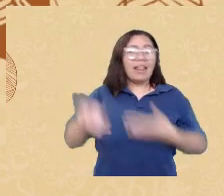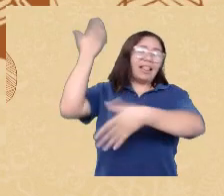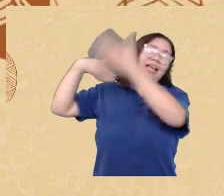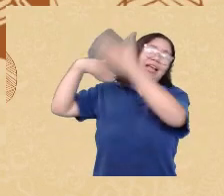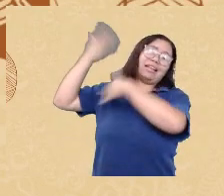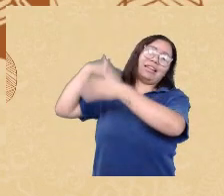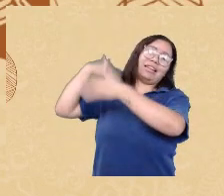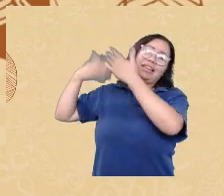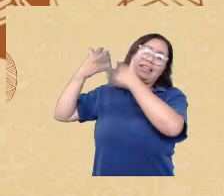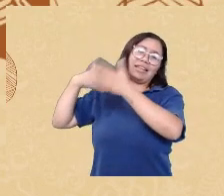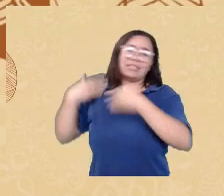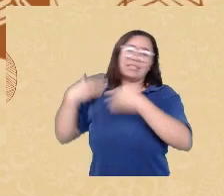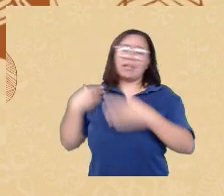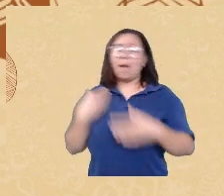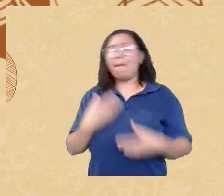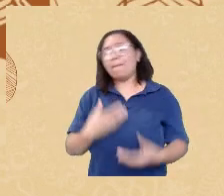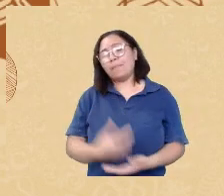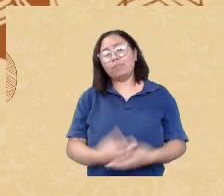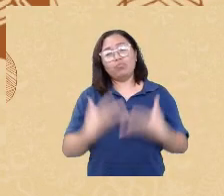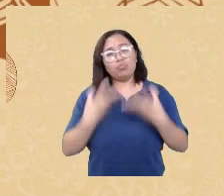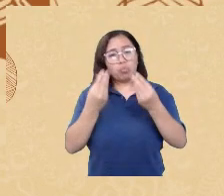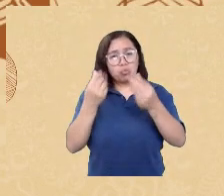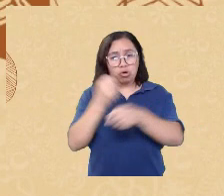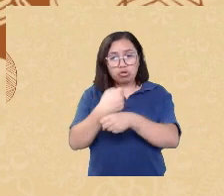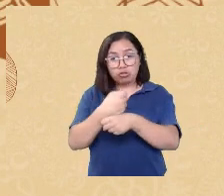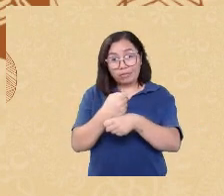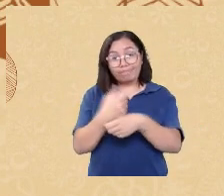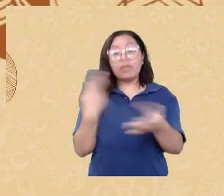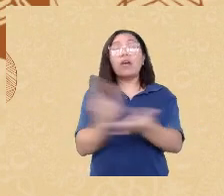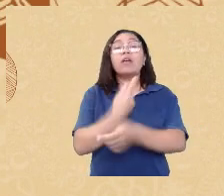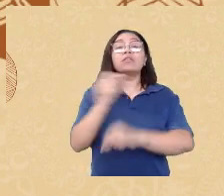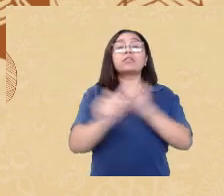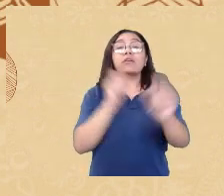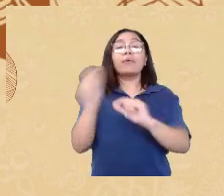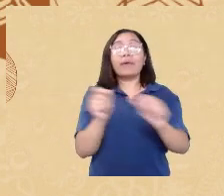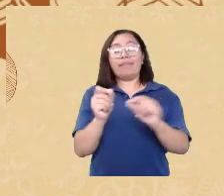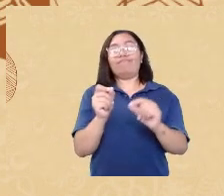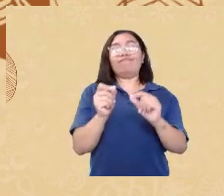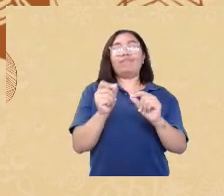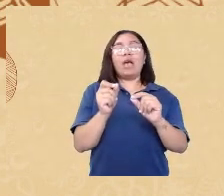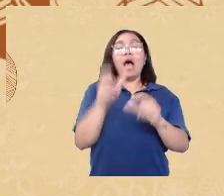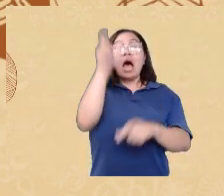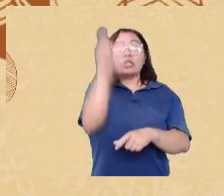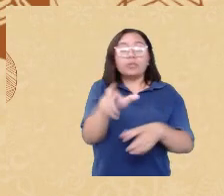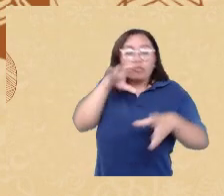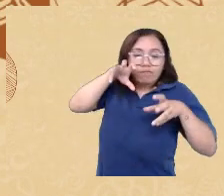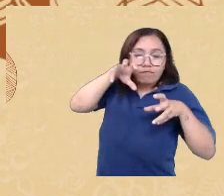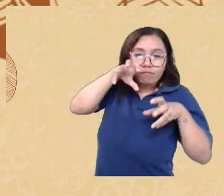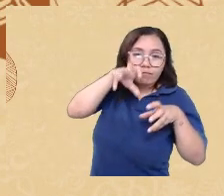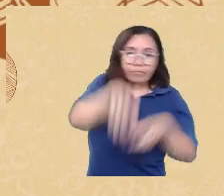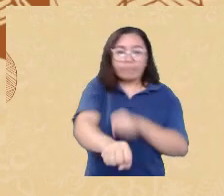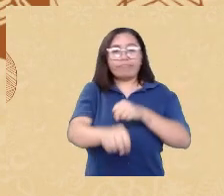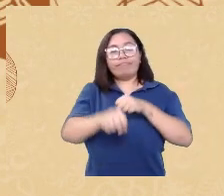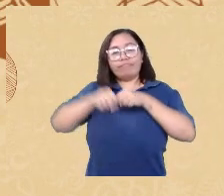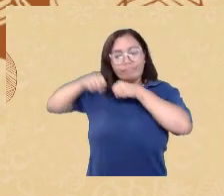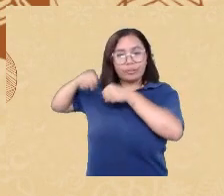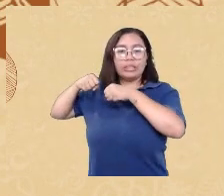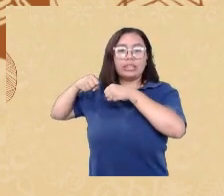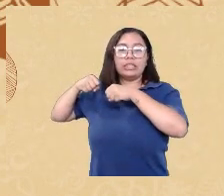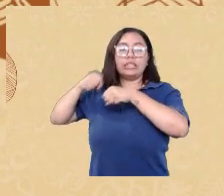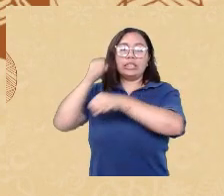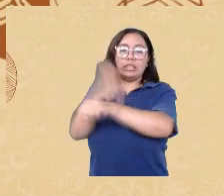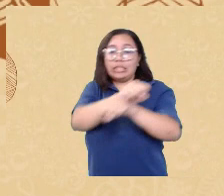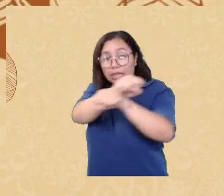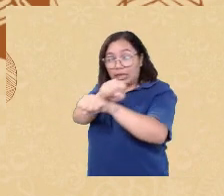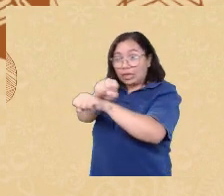isso e o que aconteceu é as pessoas foram sequestradas do continente africano e levadas e